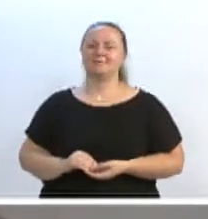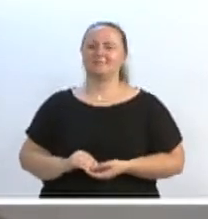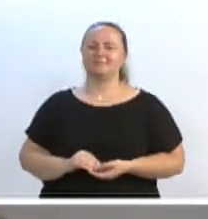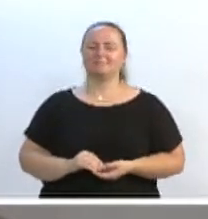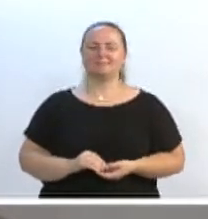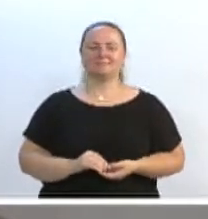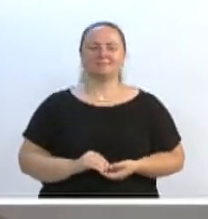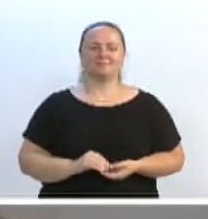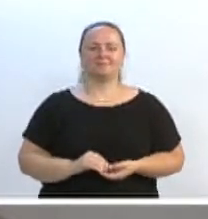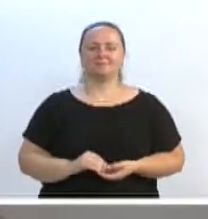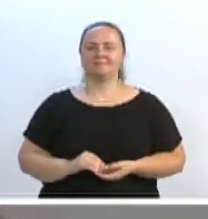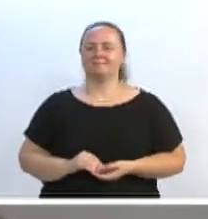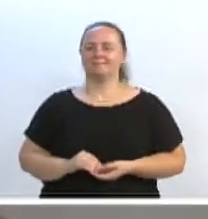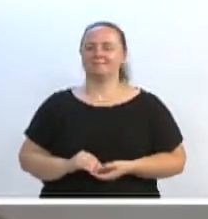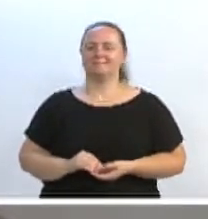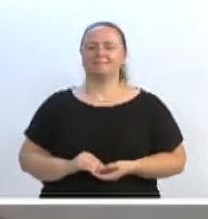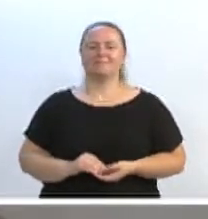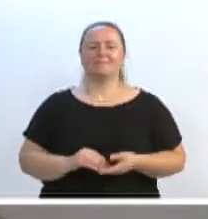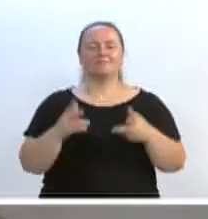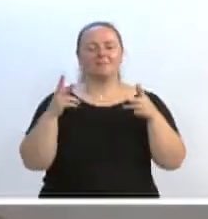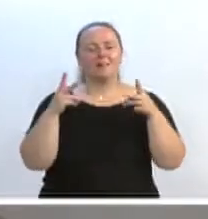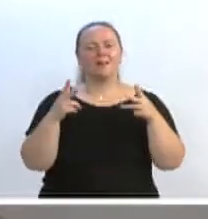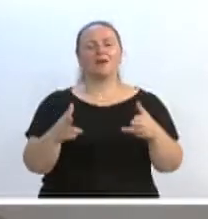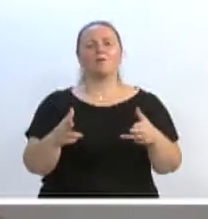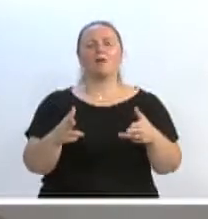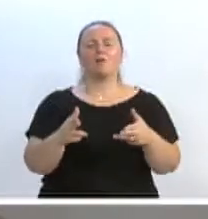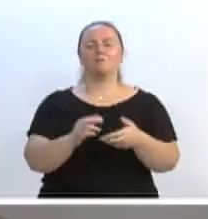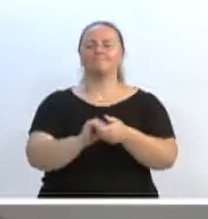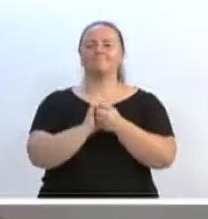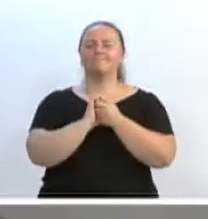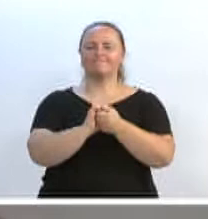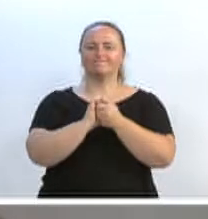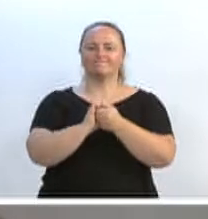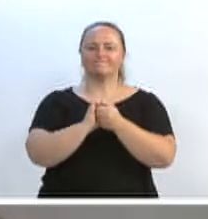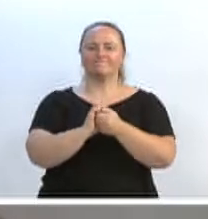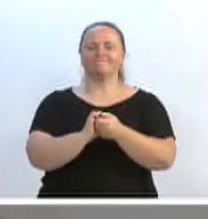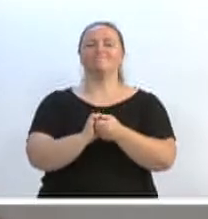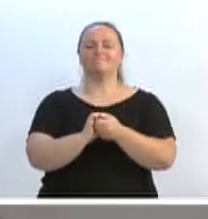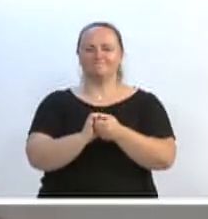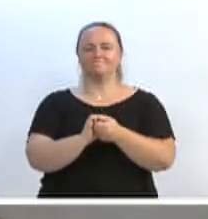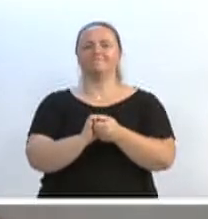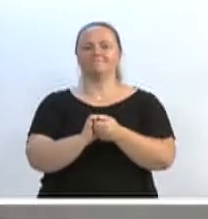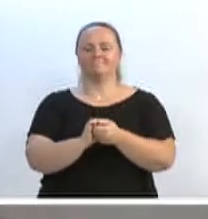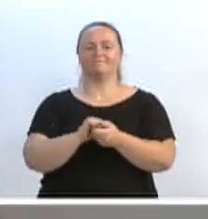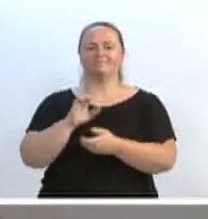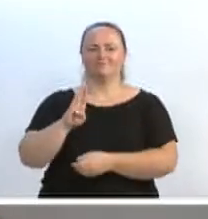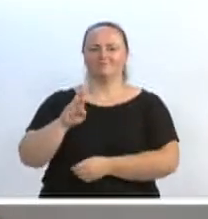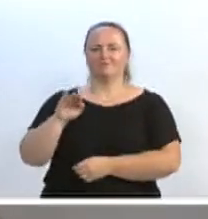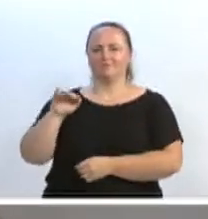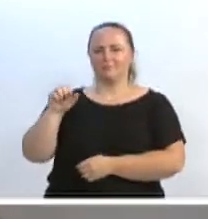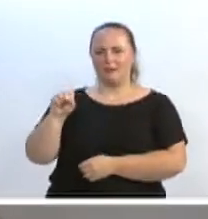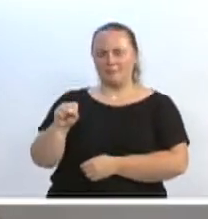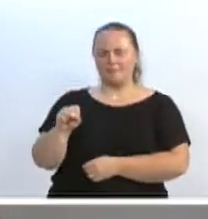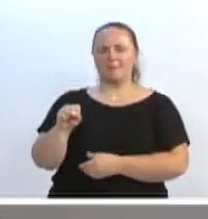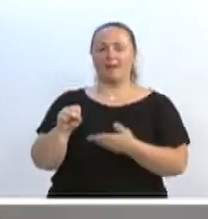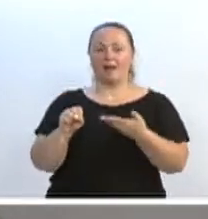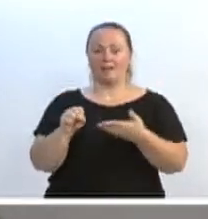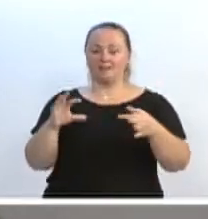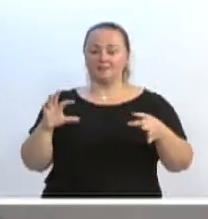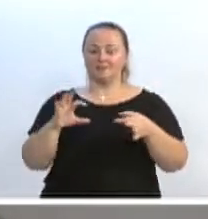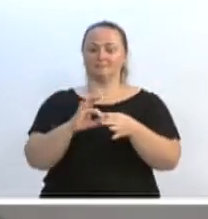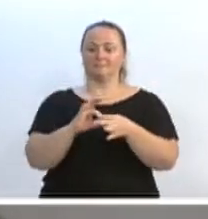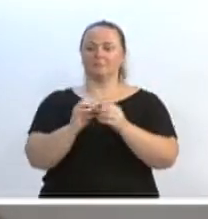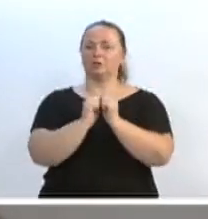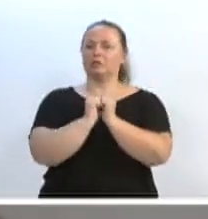claro, da mesma intensidade, quero aqui cumprimentar, e o braço roncalho que está entre nós, vereador que foi muitas